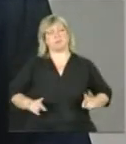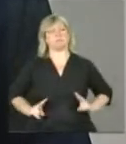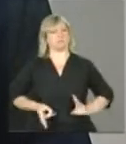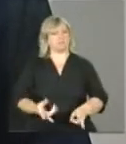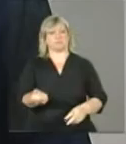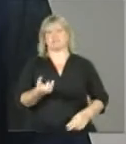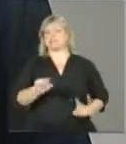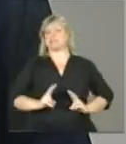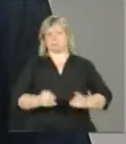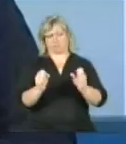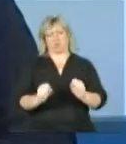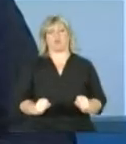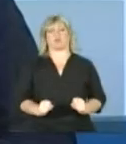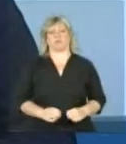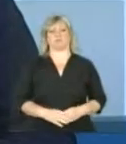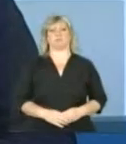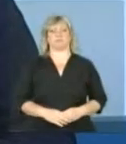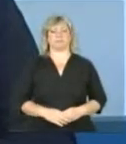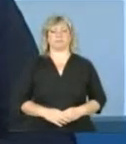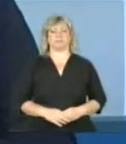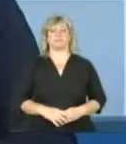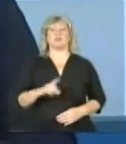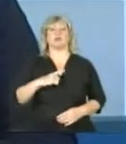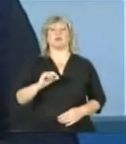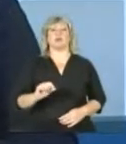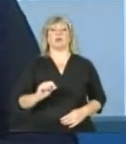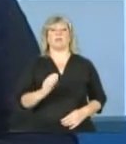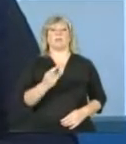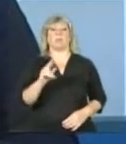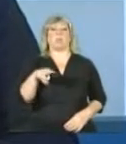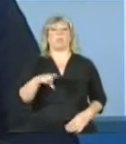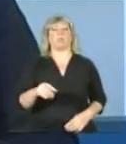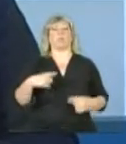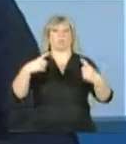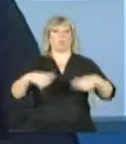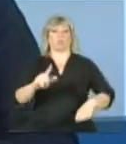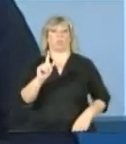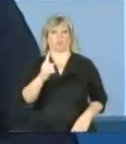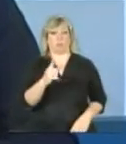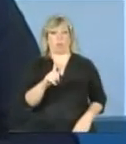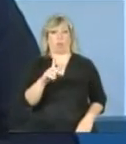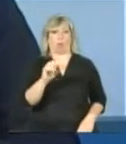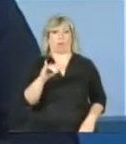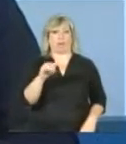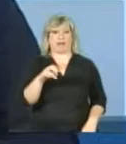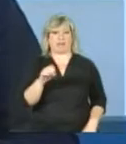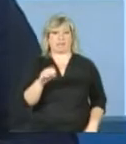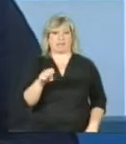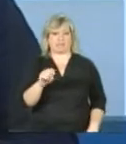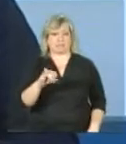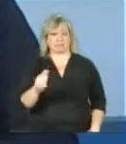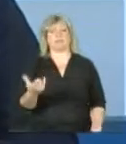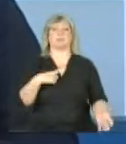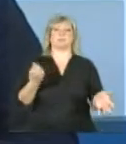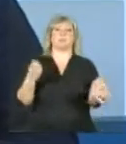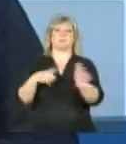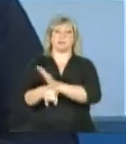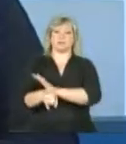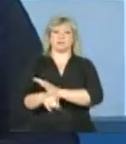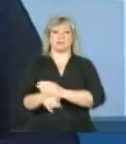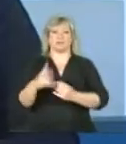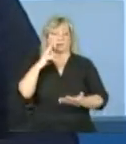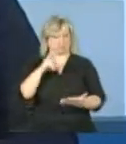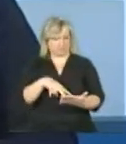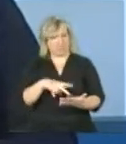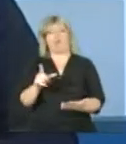os benefícios. Bruno Leite, de Goianésia, também no estado de Goiás, pergunta. A mesma pergunta,